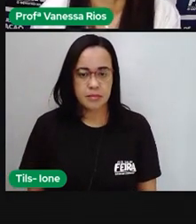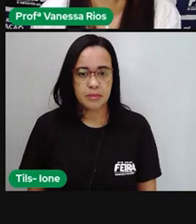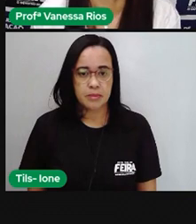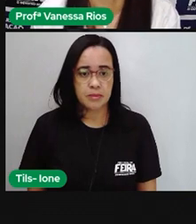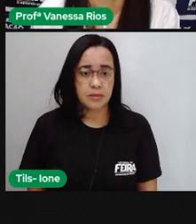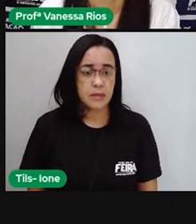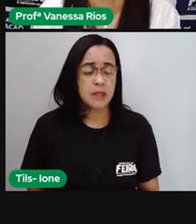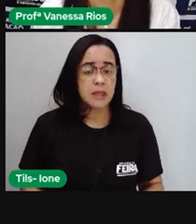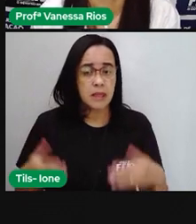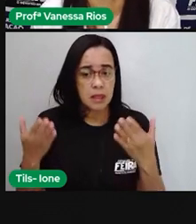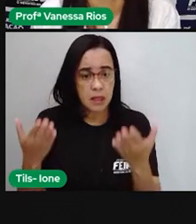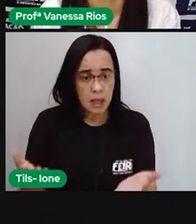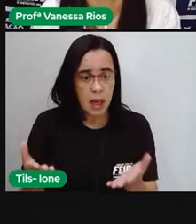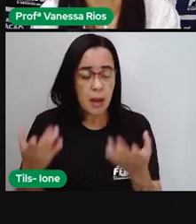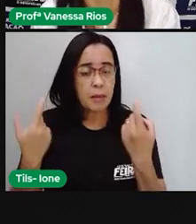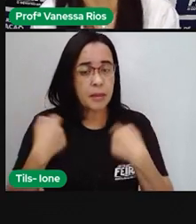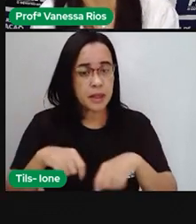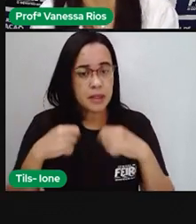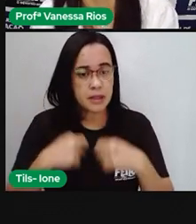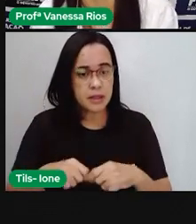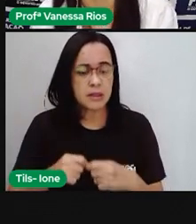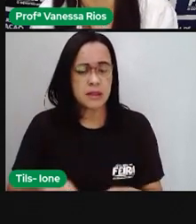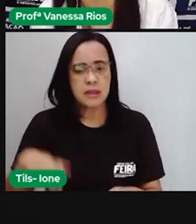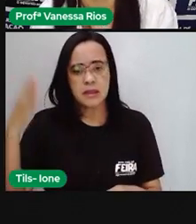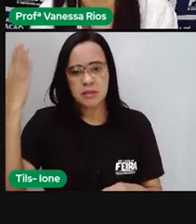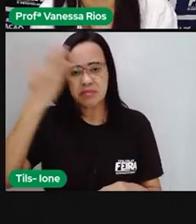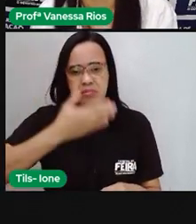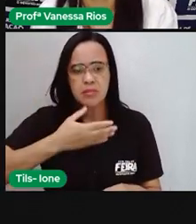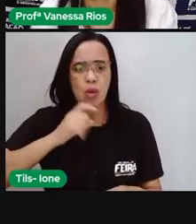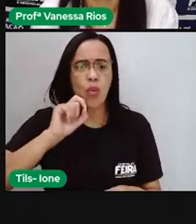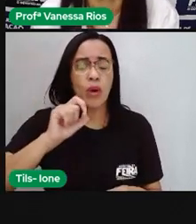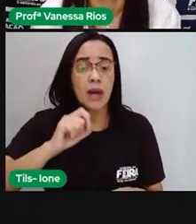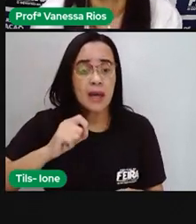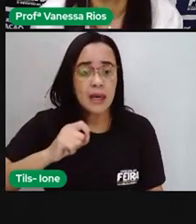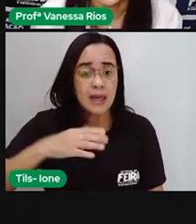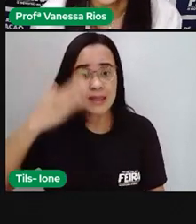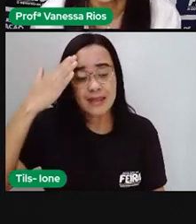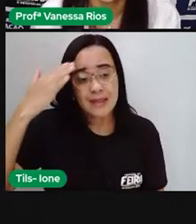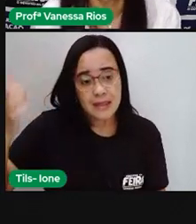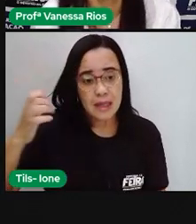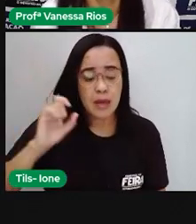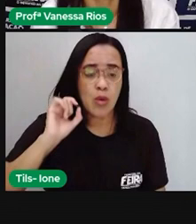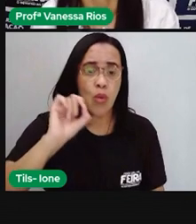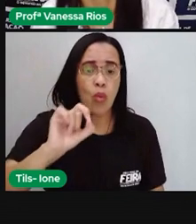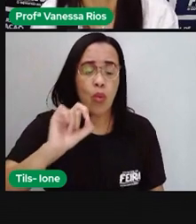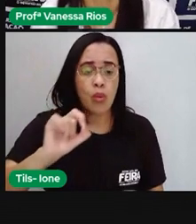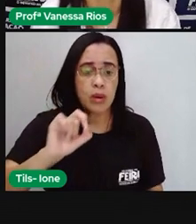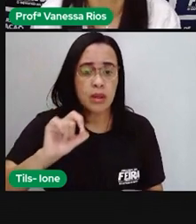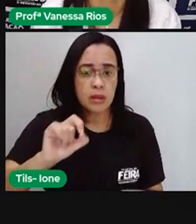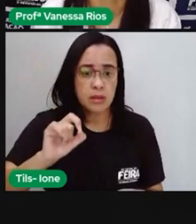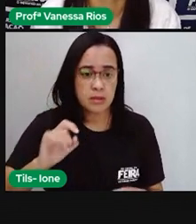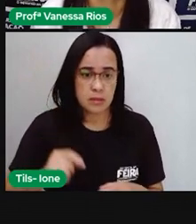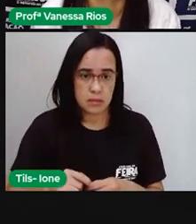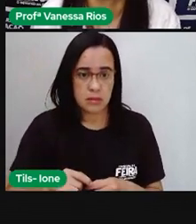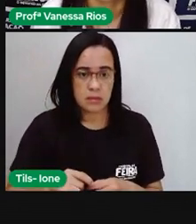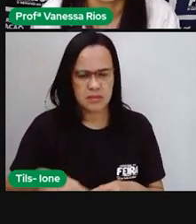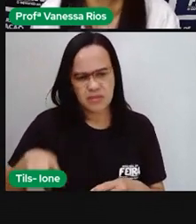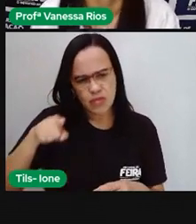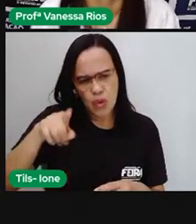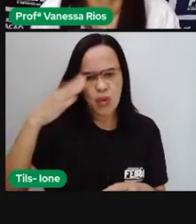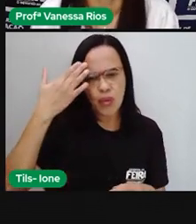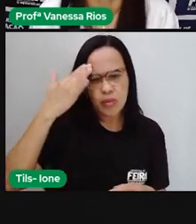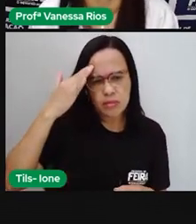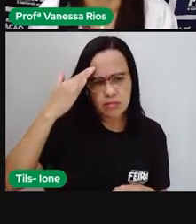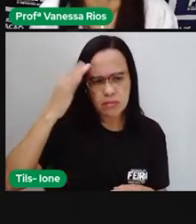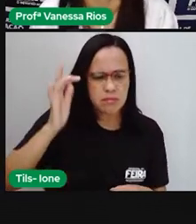E aí, é preciso a gente definir o que é cultura. E aí, o que é que vocês acham que é cultura? O que é que vocês entendem, né?